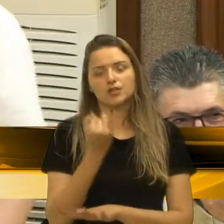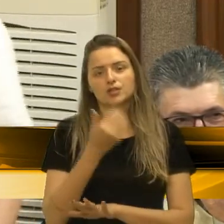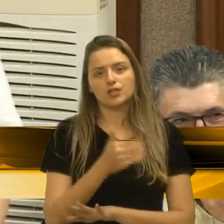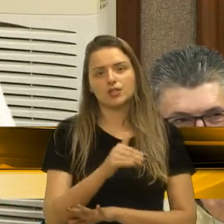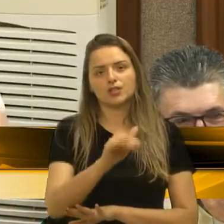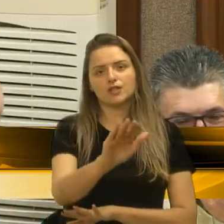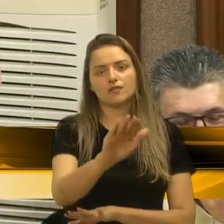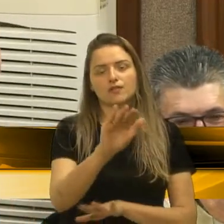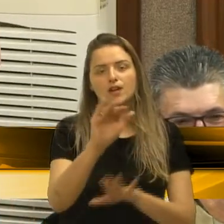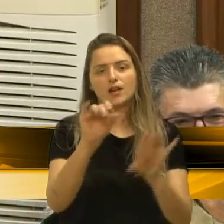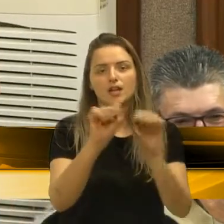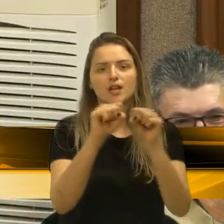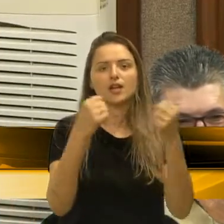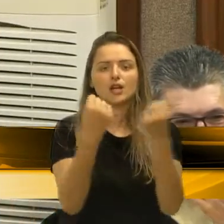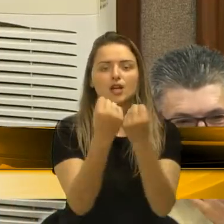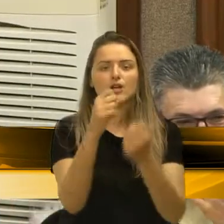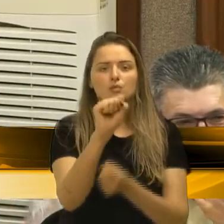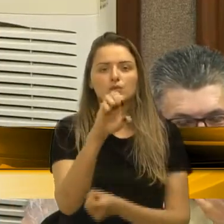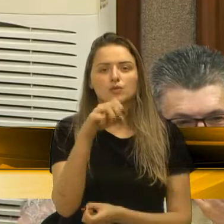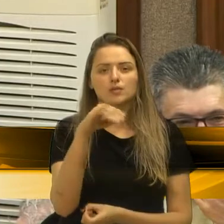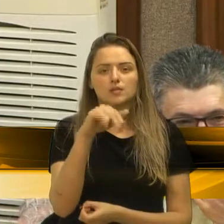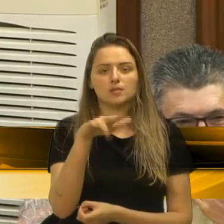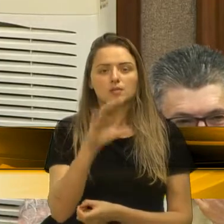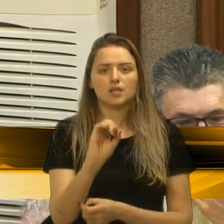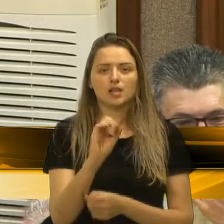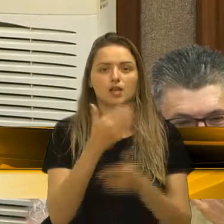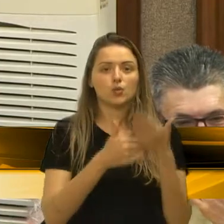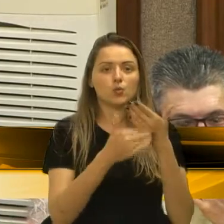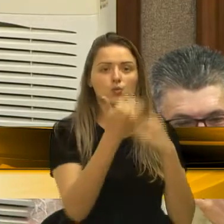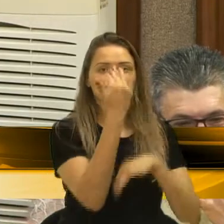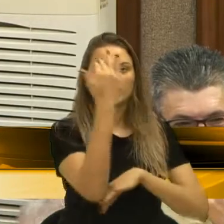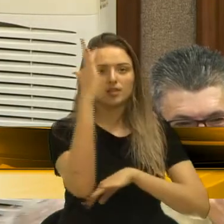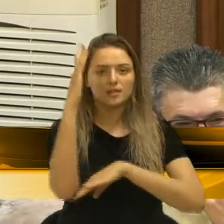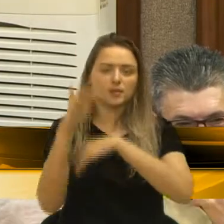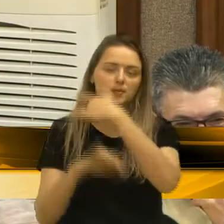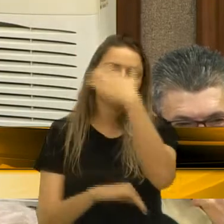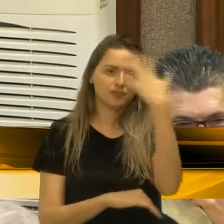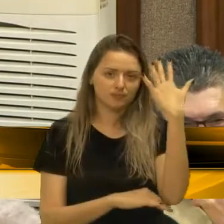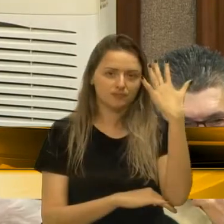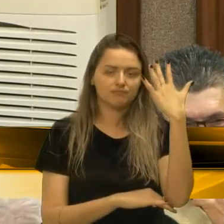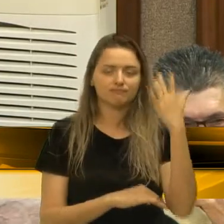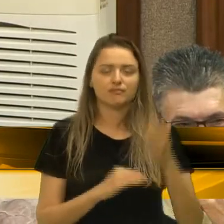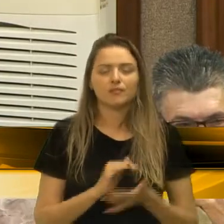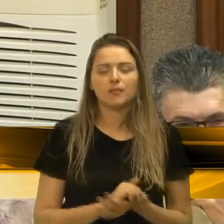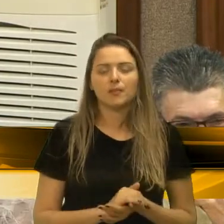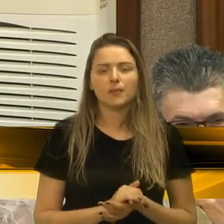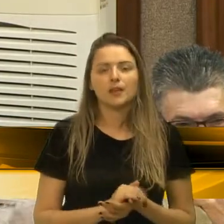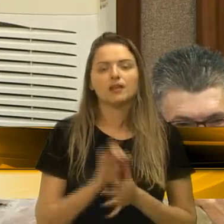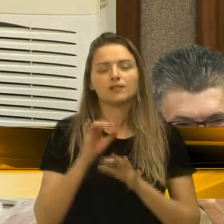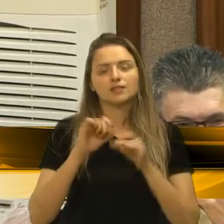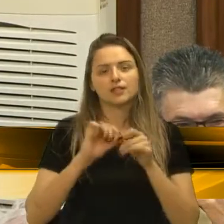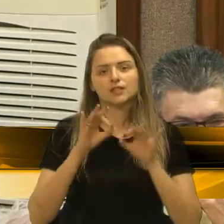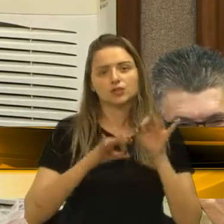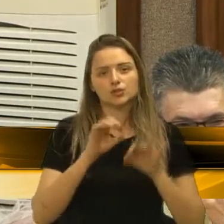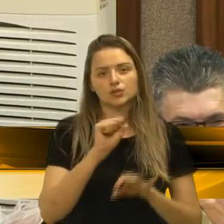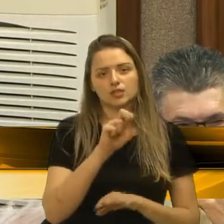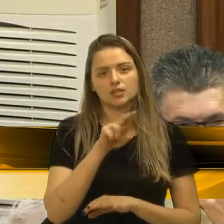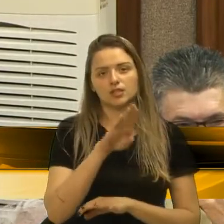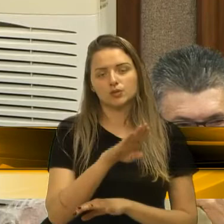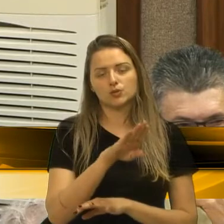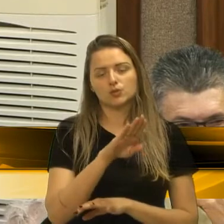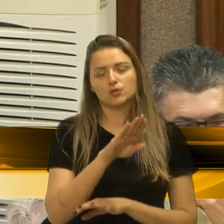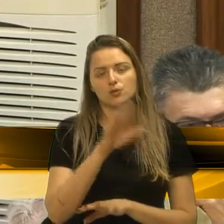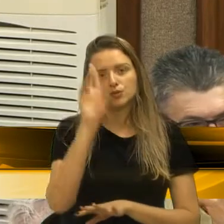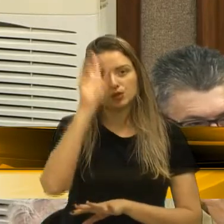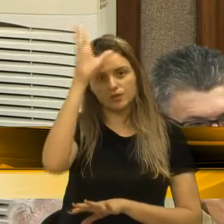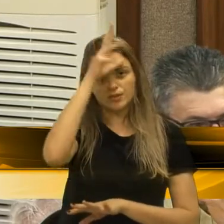seminário. A rua bonita, aliás, com aquelas palmeiras no meio. Então, faz justiça aí ao nosso grande subprefeito, Adelar Mazó. Quero aí,